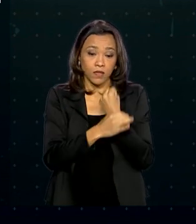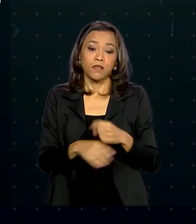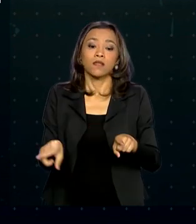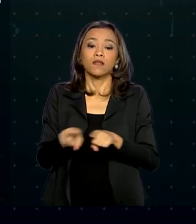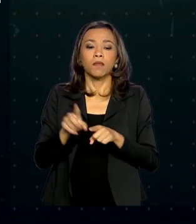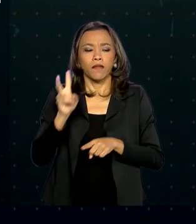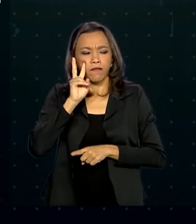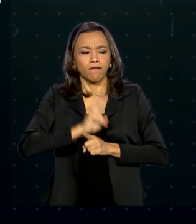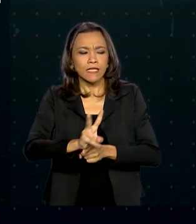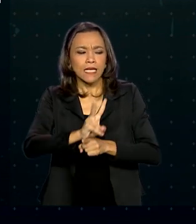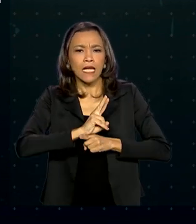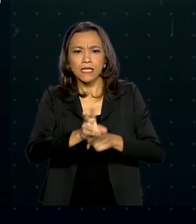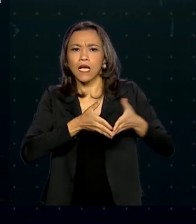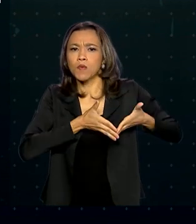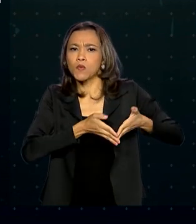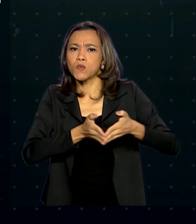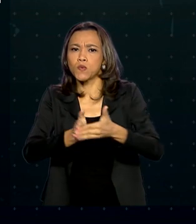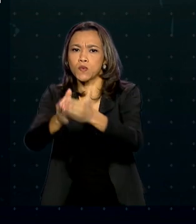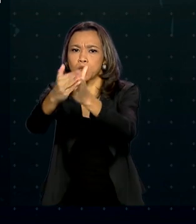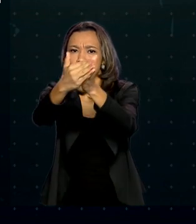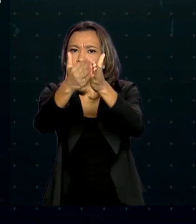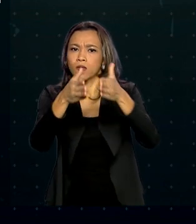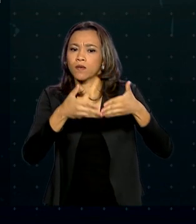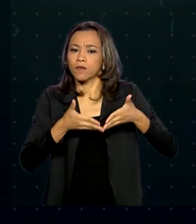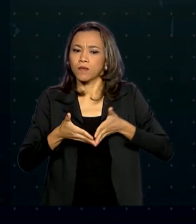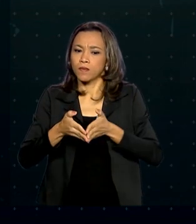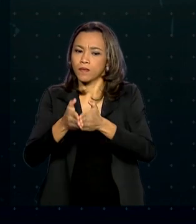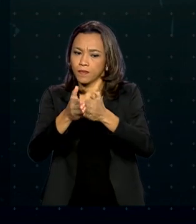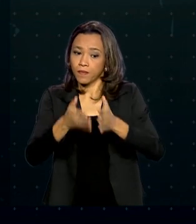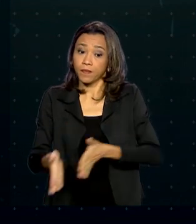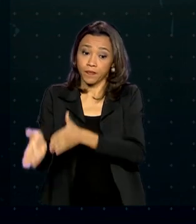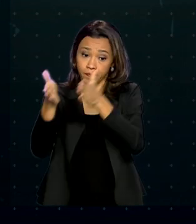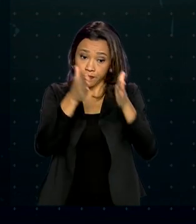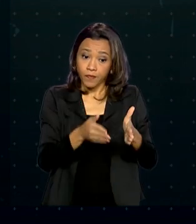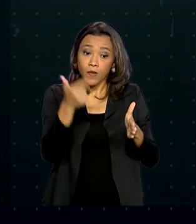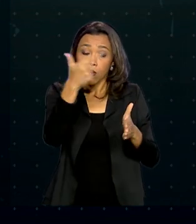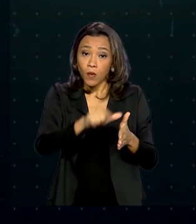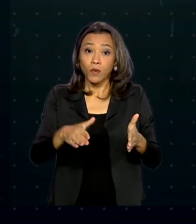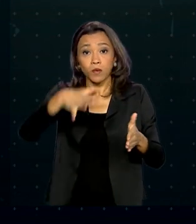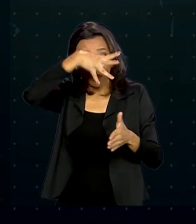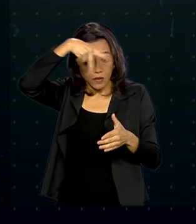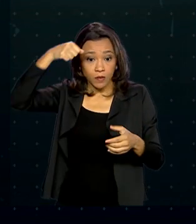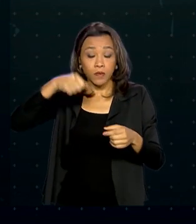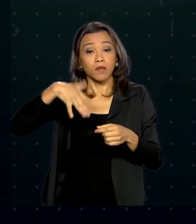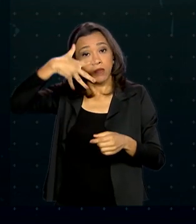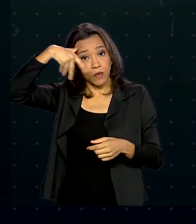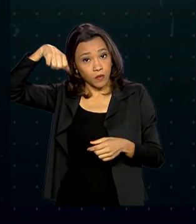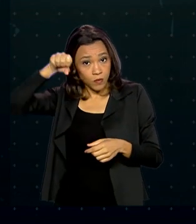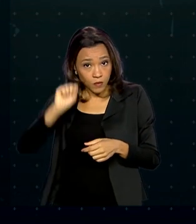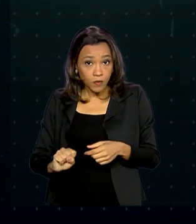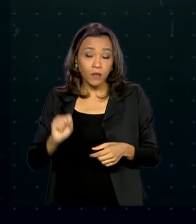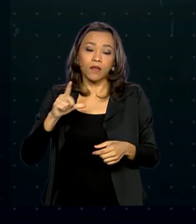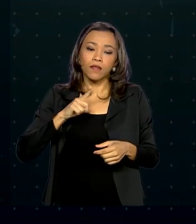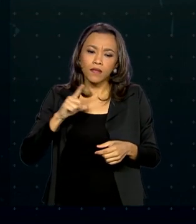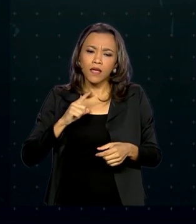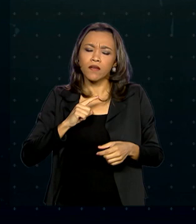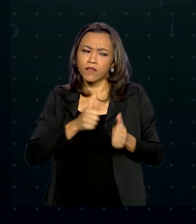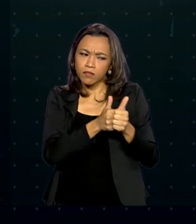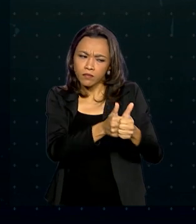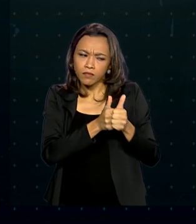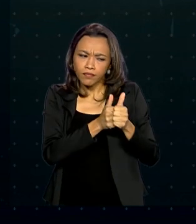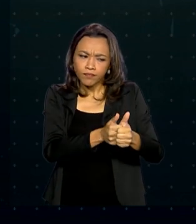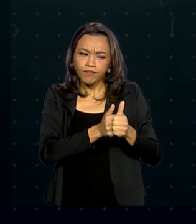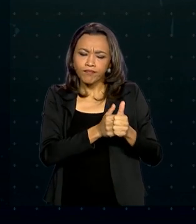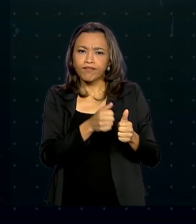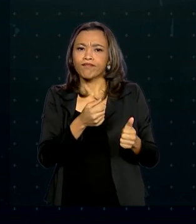travessia de embarcações da Guiana Francesa para o Brasil. No Mato Grosso e Mato Grosso do Sul, houve patrulhamento da fronteira